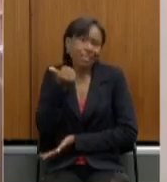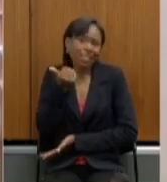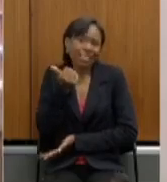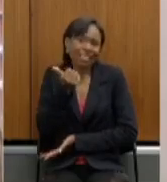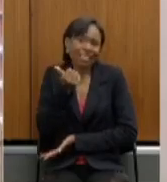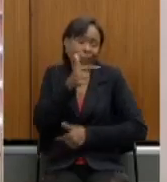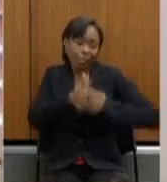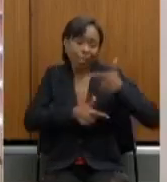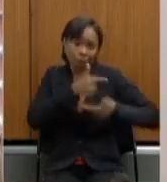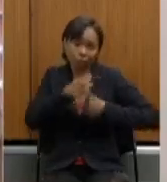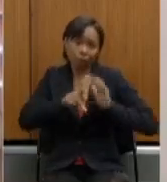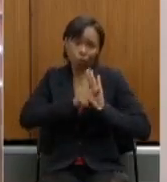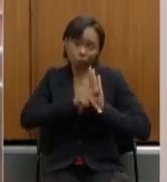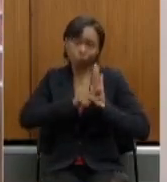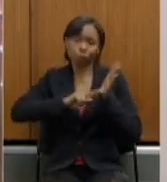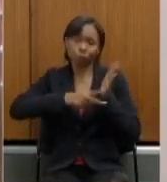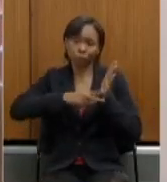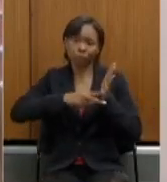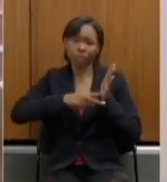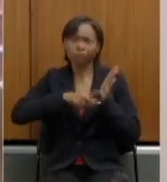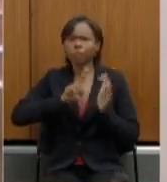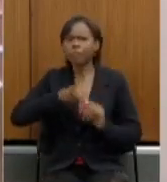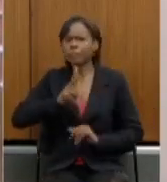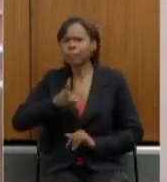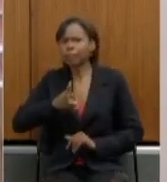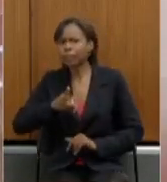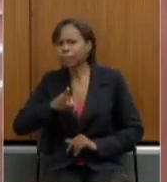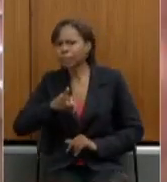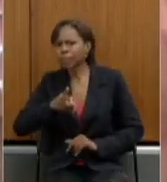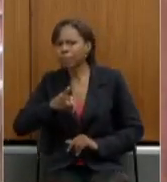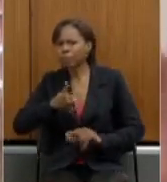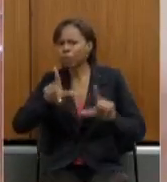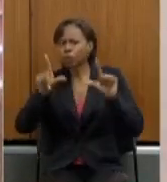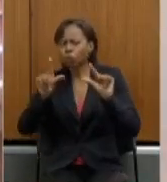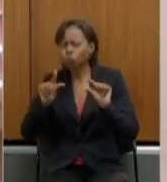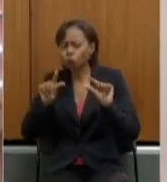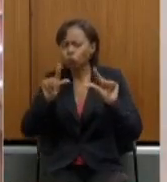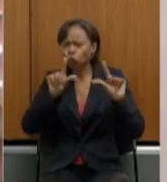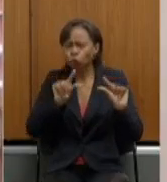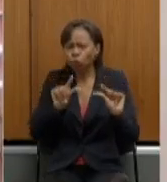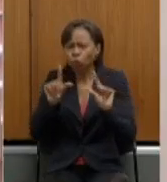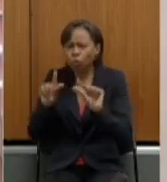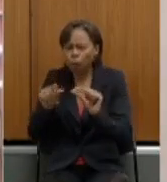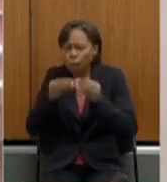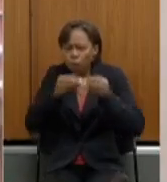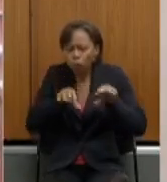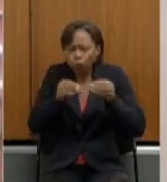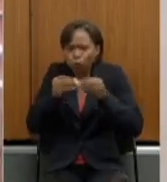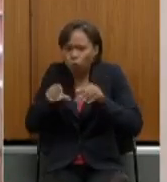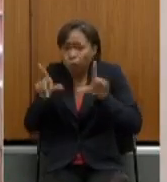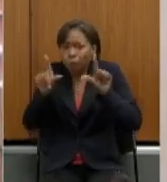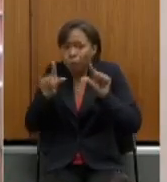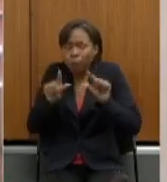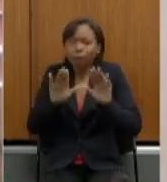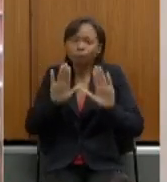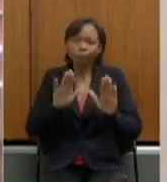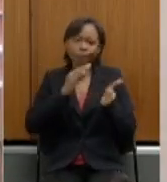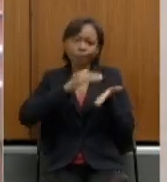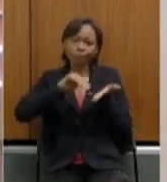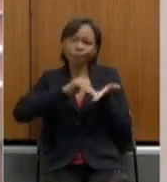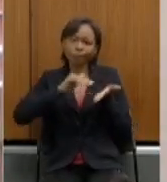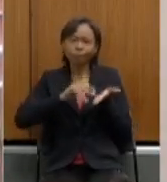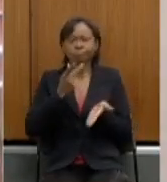cada vez que a gente colocava diminuía o impacto sempre vinha o secretário dizendo olha